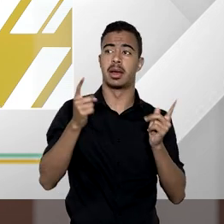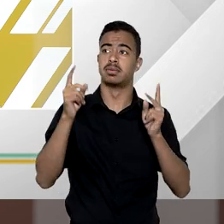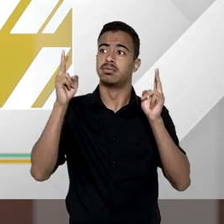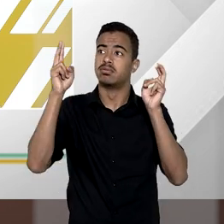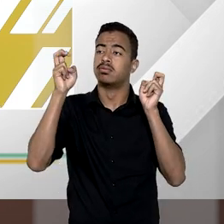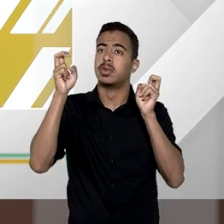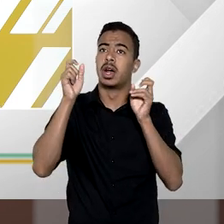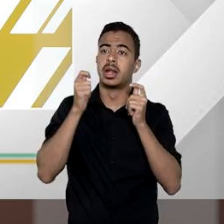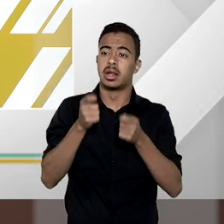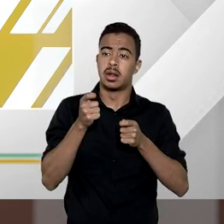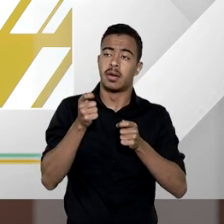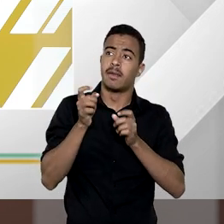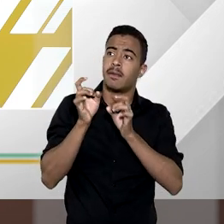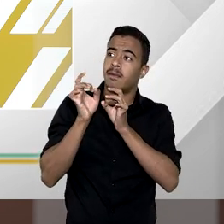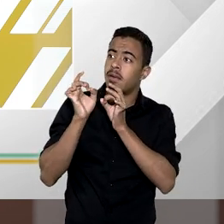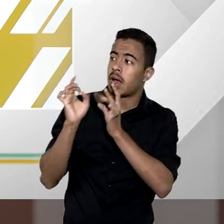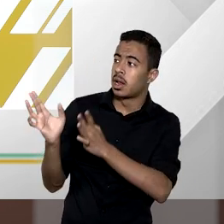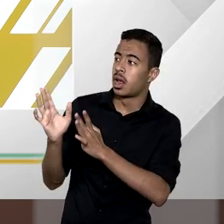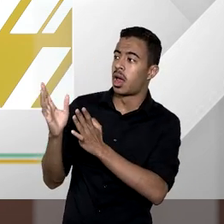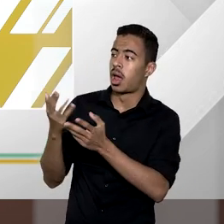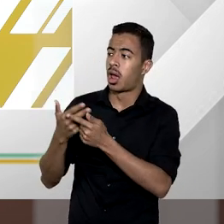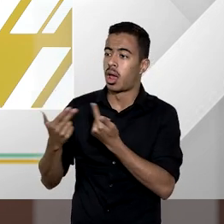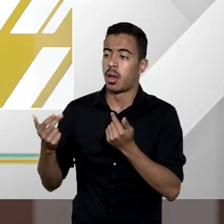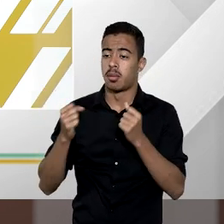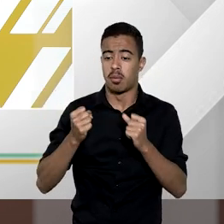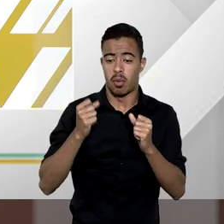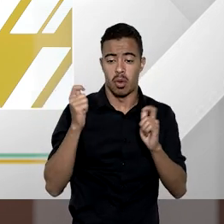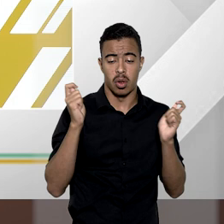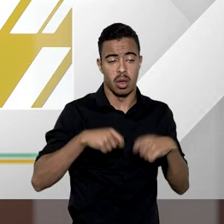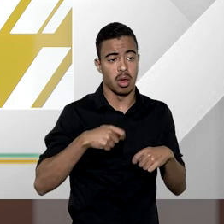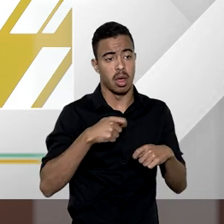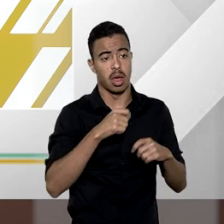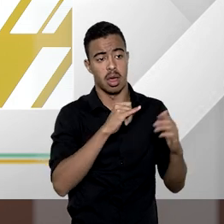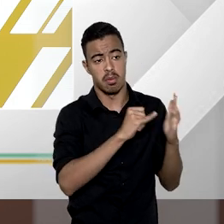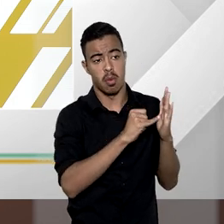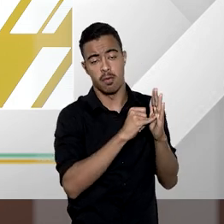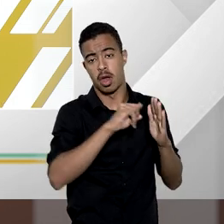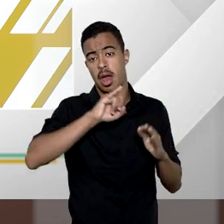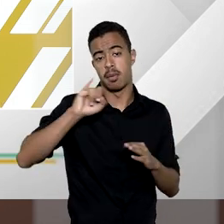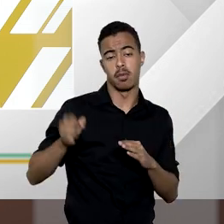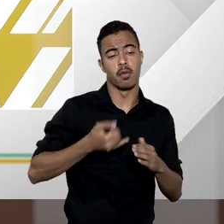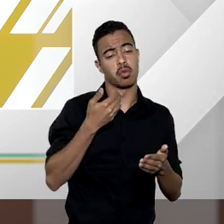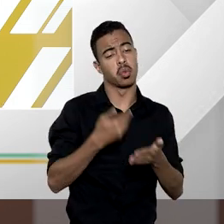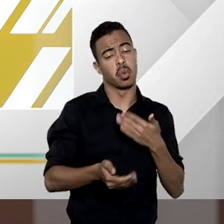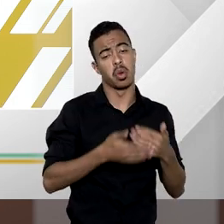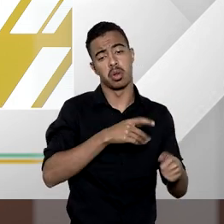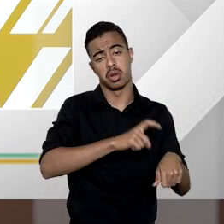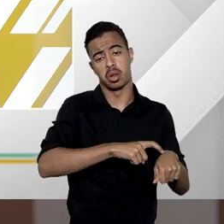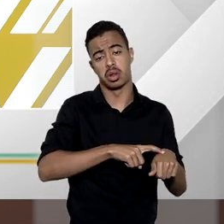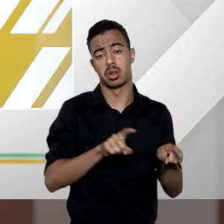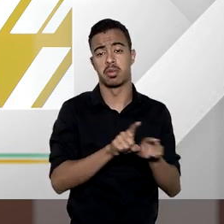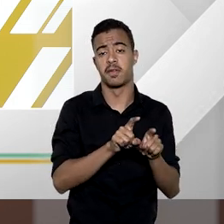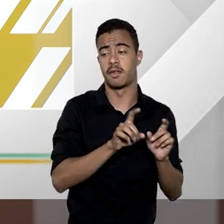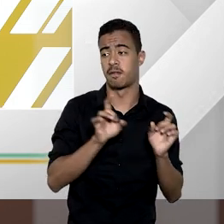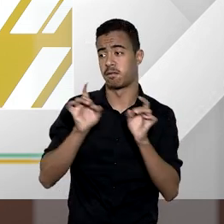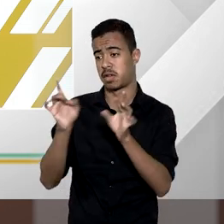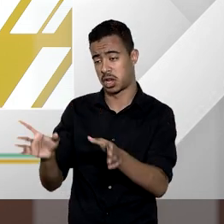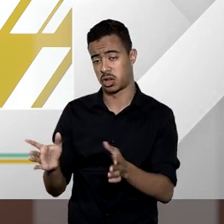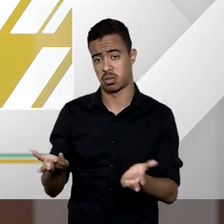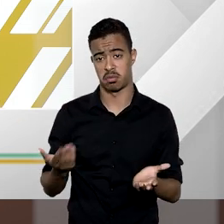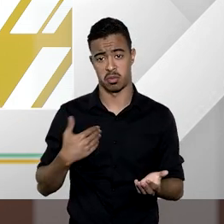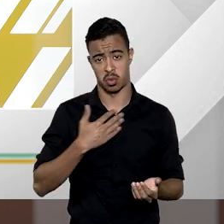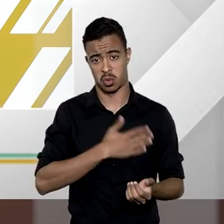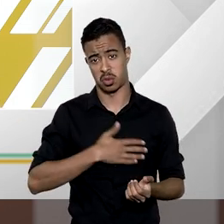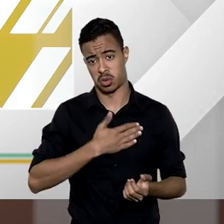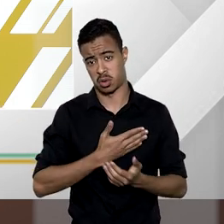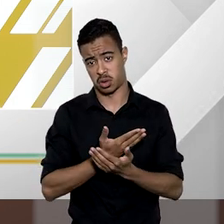a expectativa de renda considerando-se a possibilidade de um imóvel ser aproveitado a qualquer momento ou até mesmo ser vendido